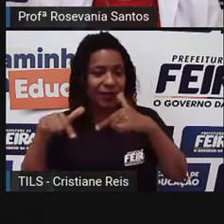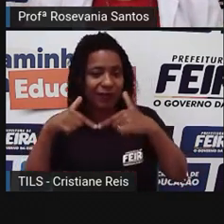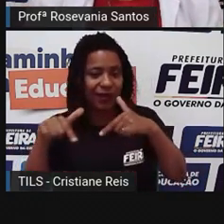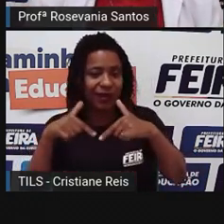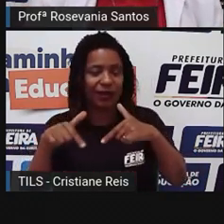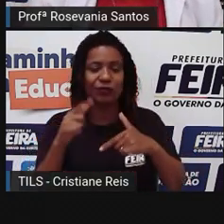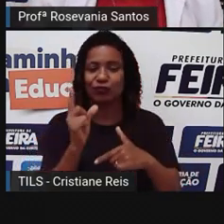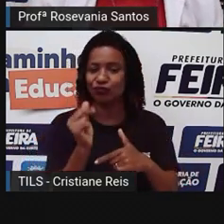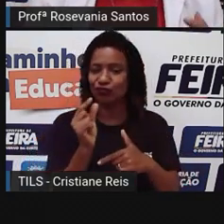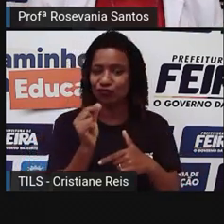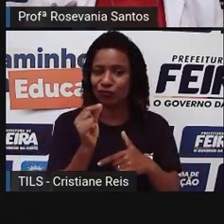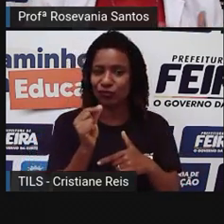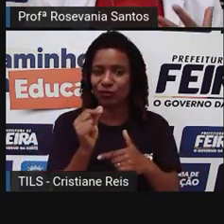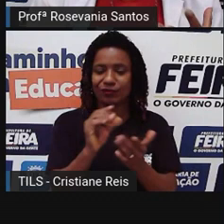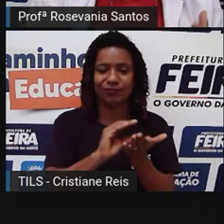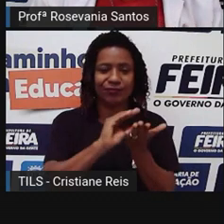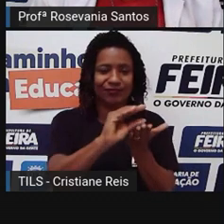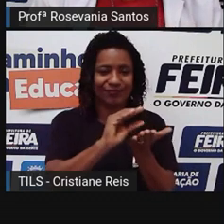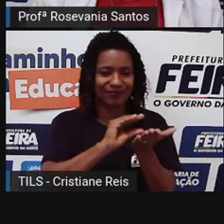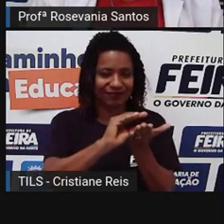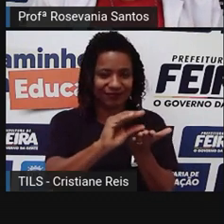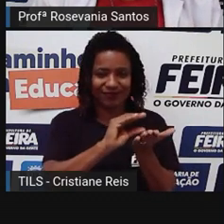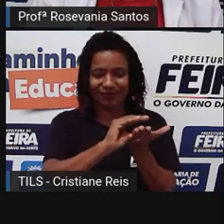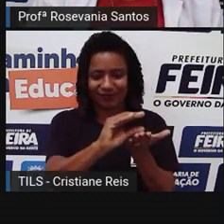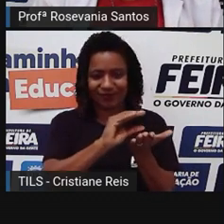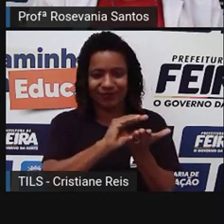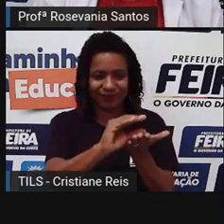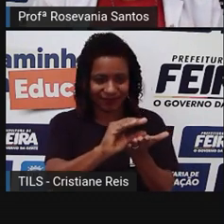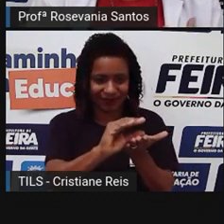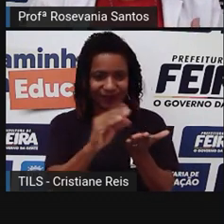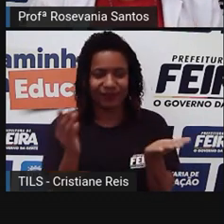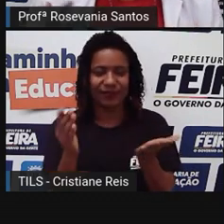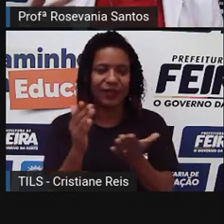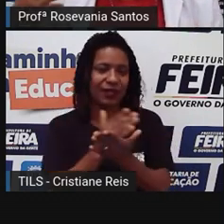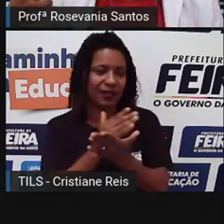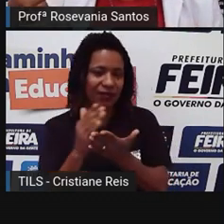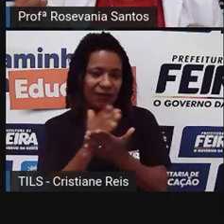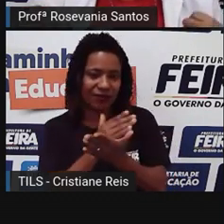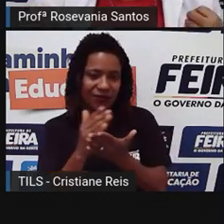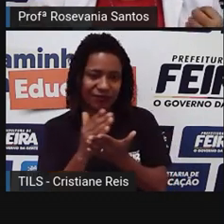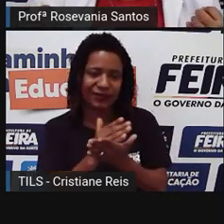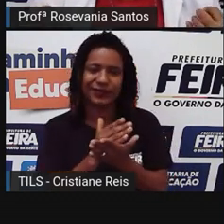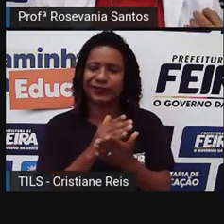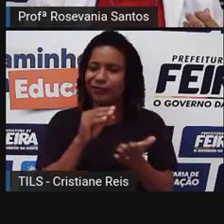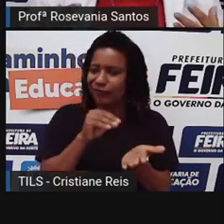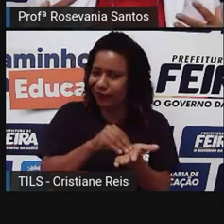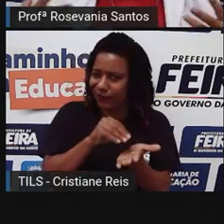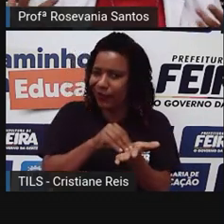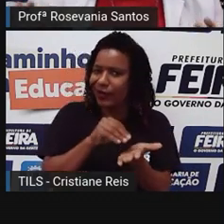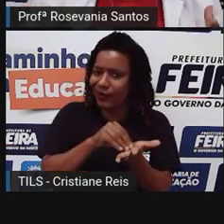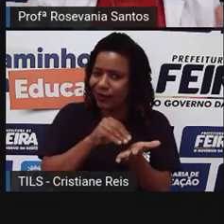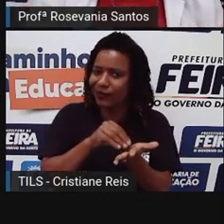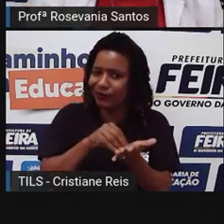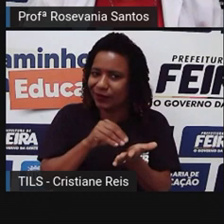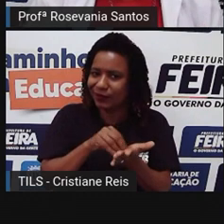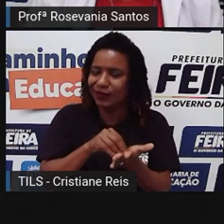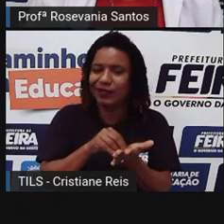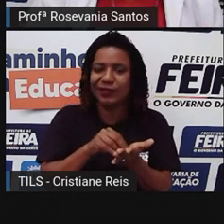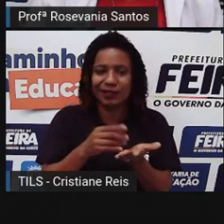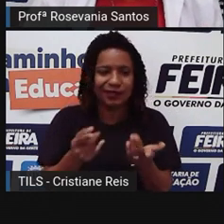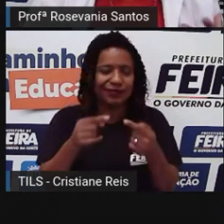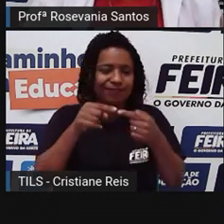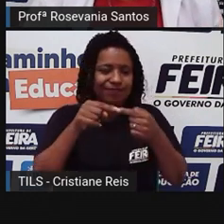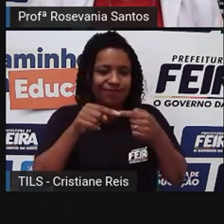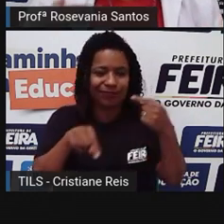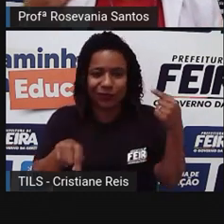contribuir, embora gere algumas, bora dizer assim, algumas inconsistências, alguns desalentos até por